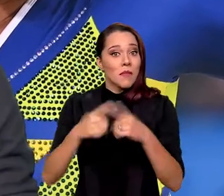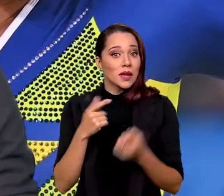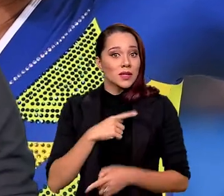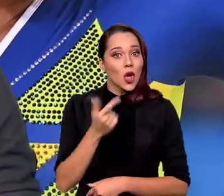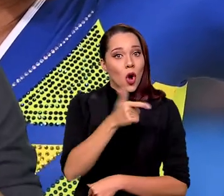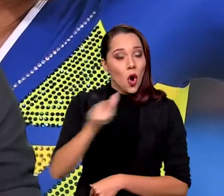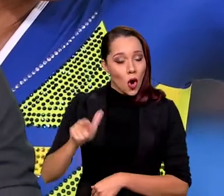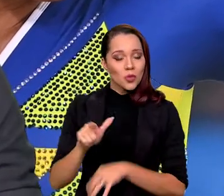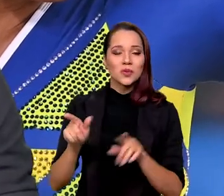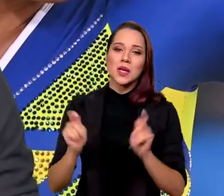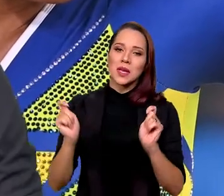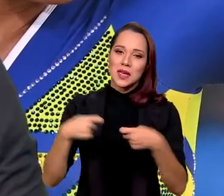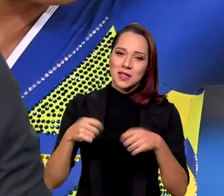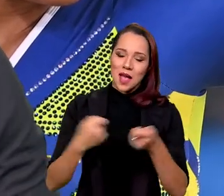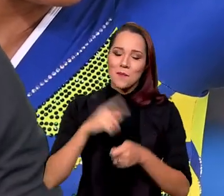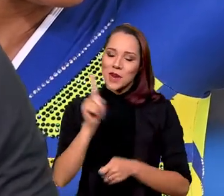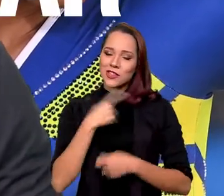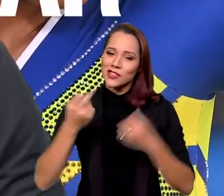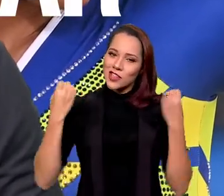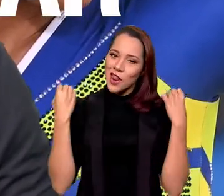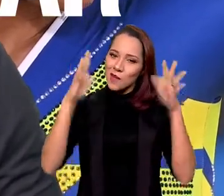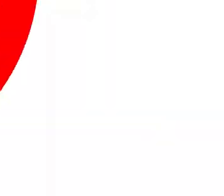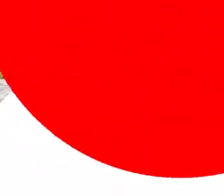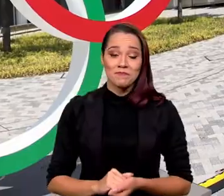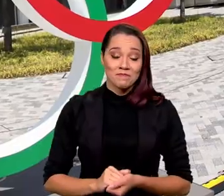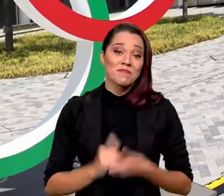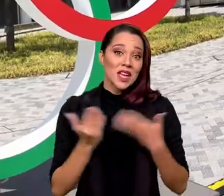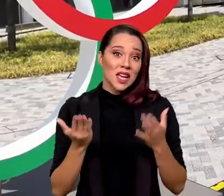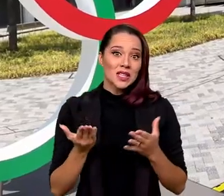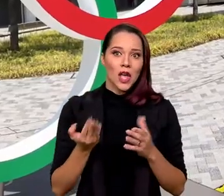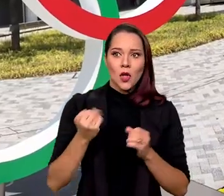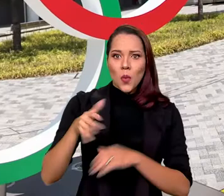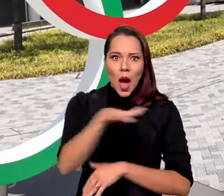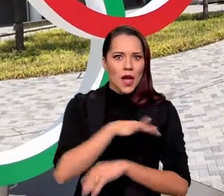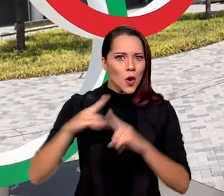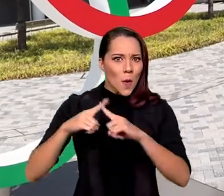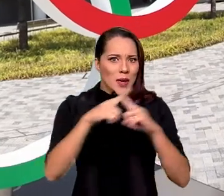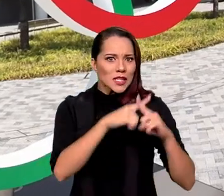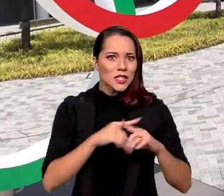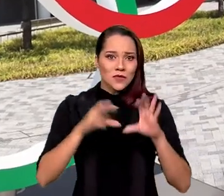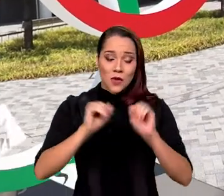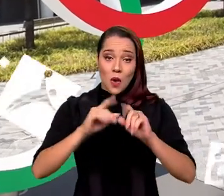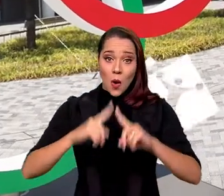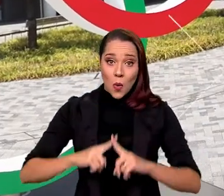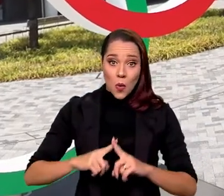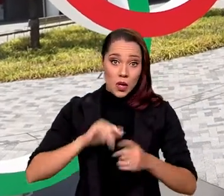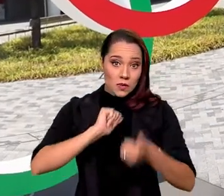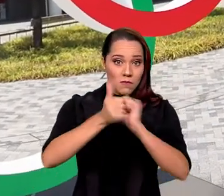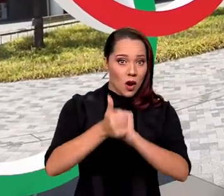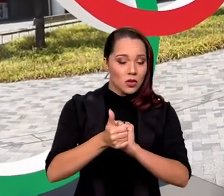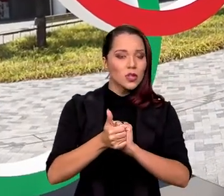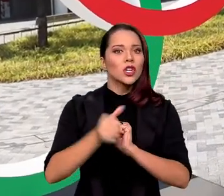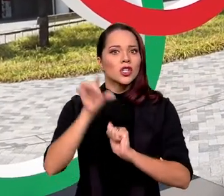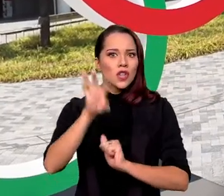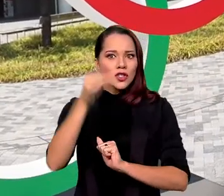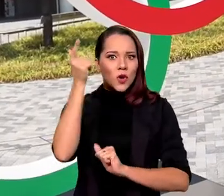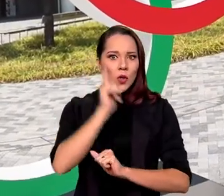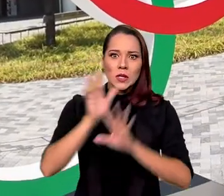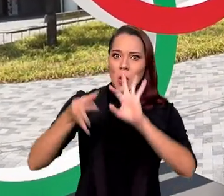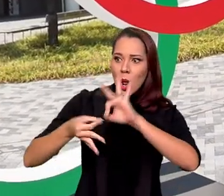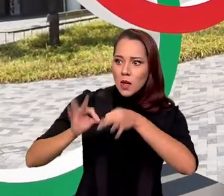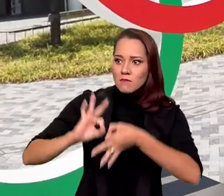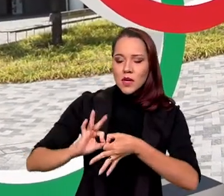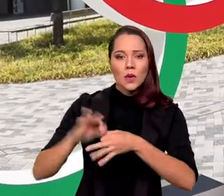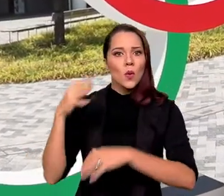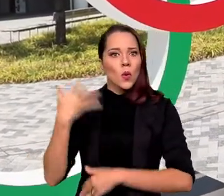mas existem outros motivos para a gente comemorar. Pois é, num mundo tão competitivo como é o esporte de rendimento, só de você